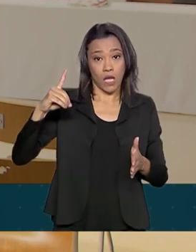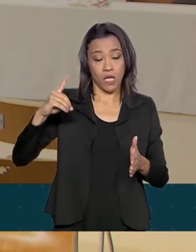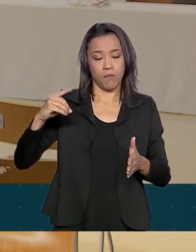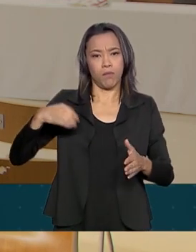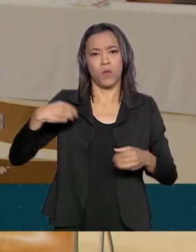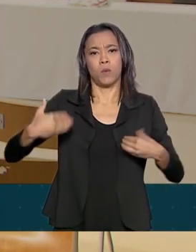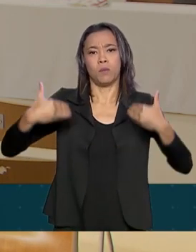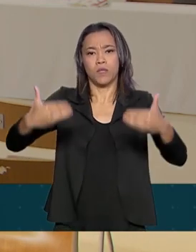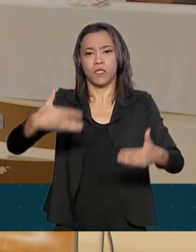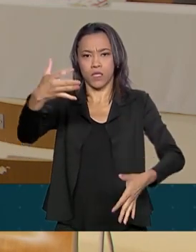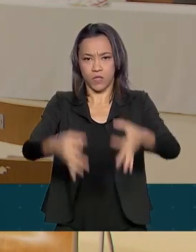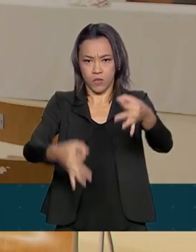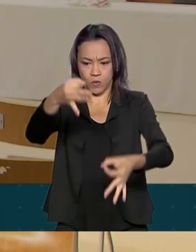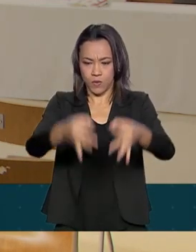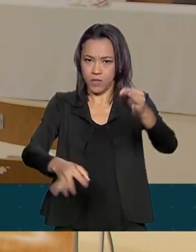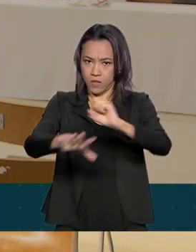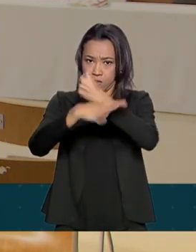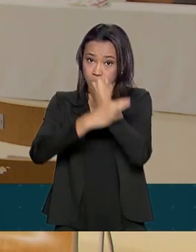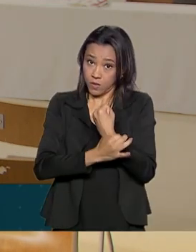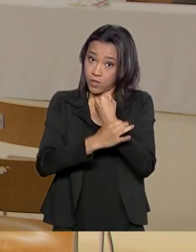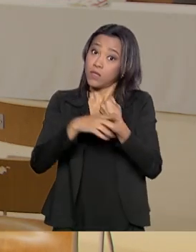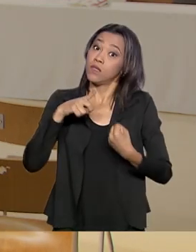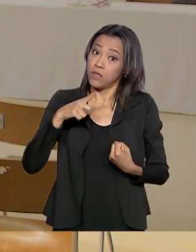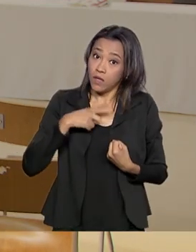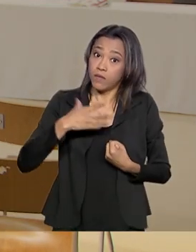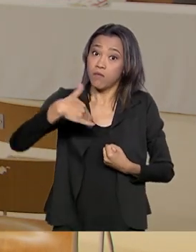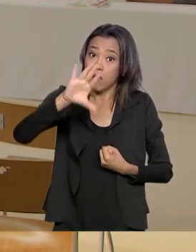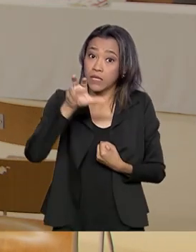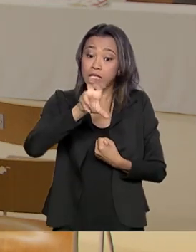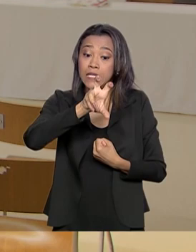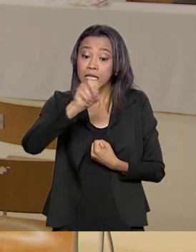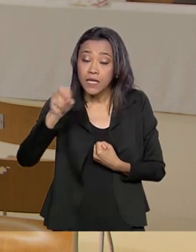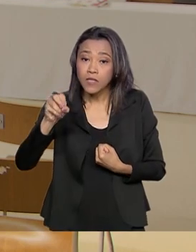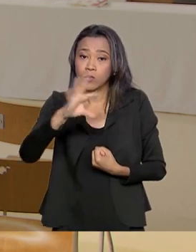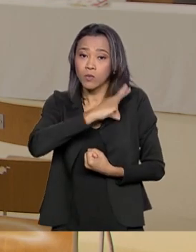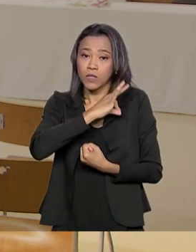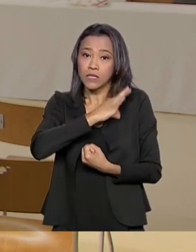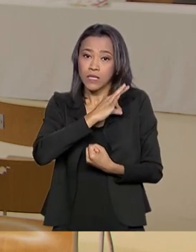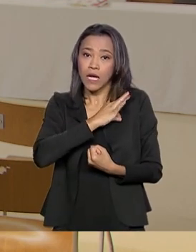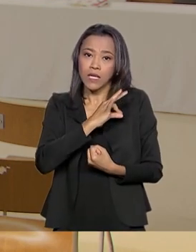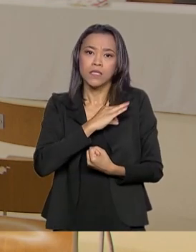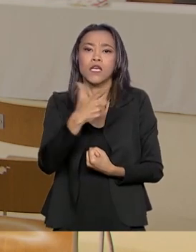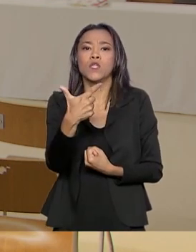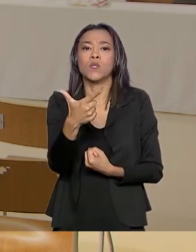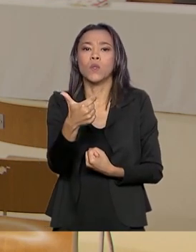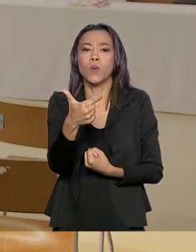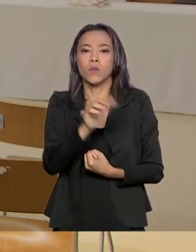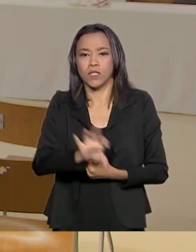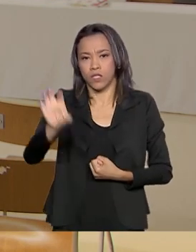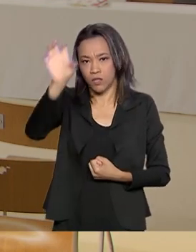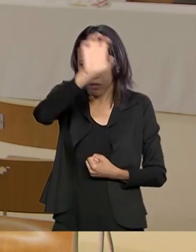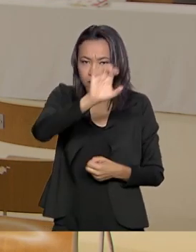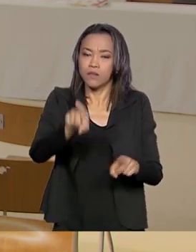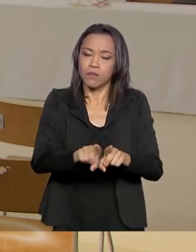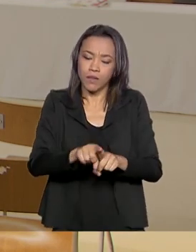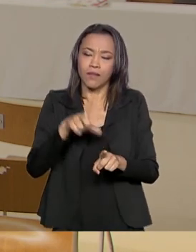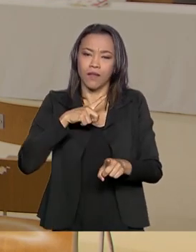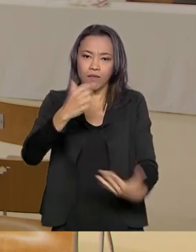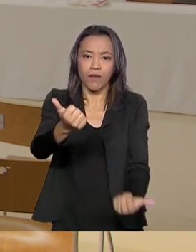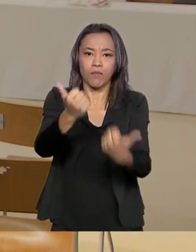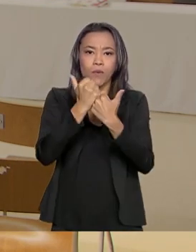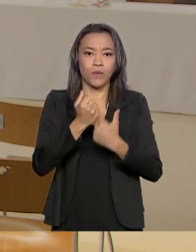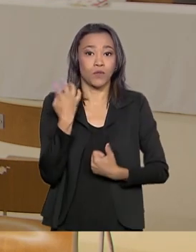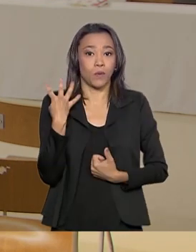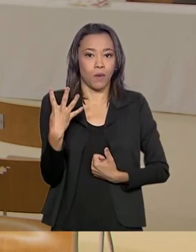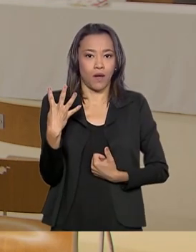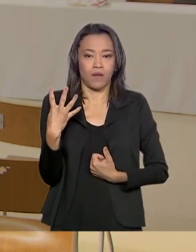Justiça e Segurança Pública e envolveu mais de 500 policiais civis em 12 estados, além da colaboração de mais quatro